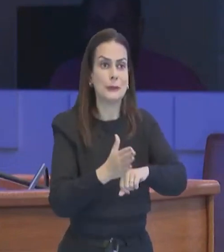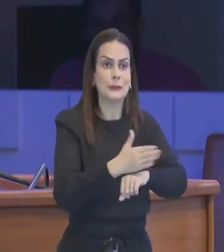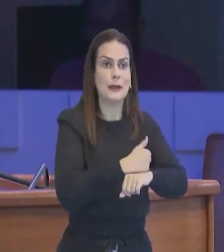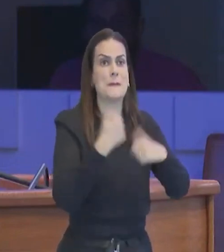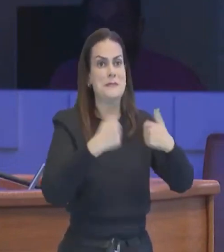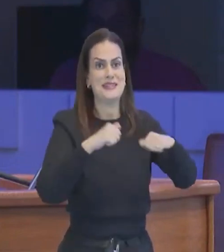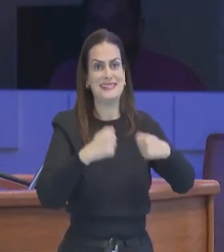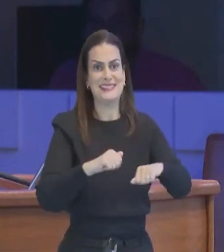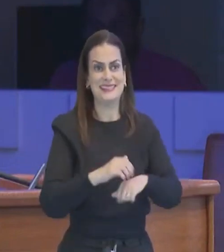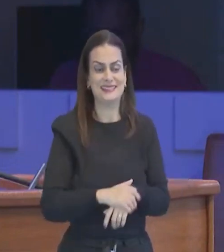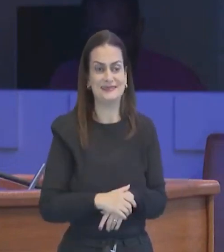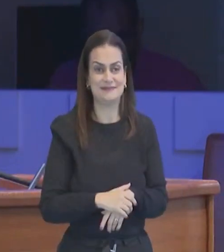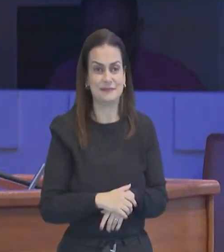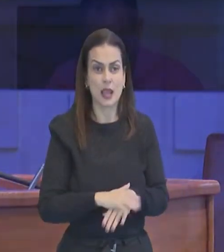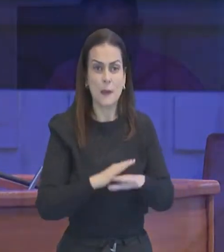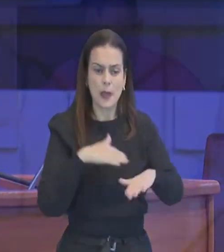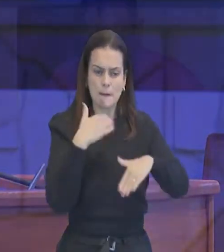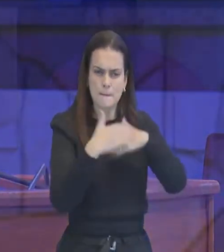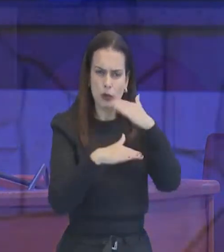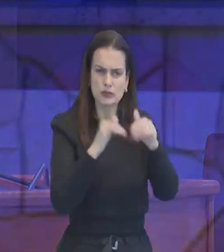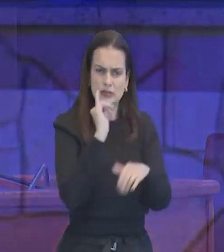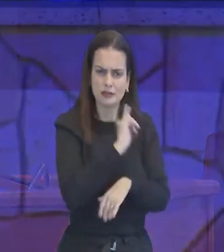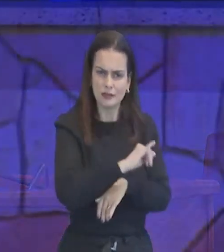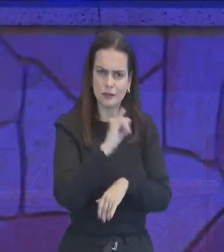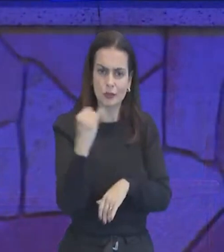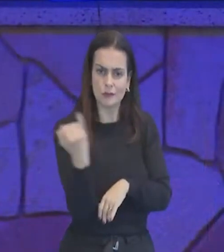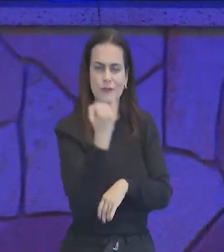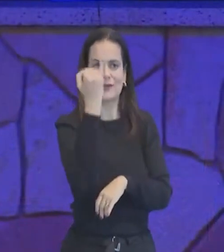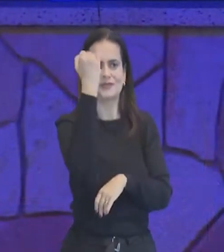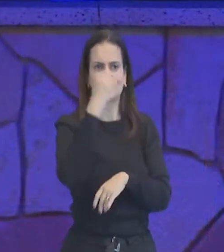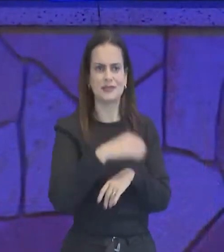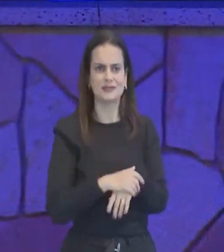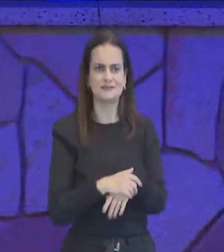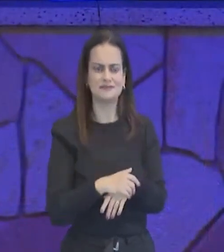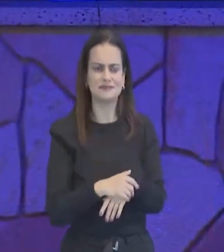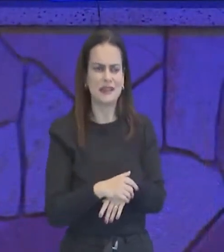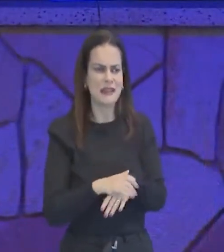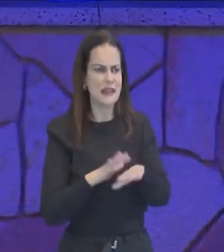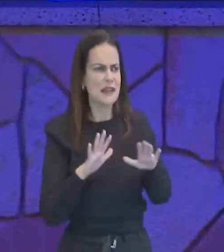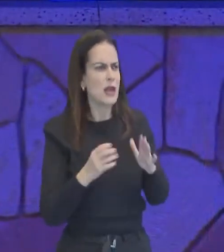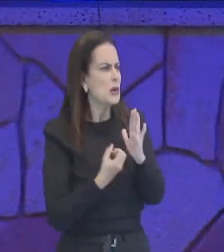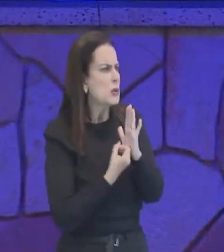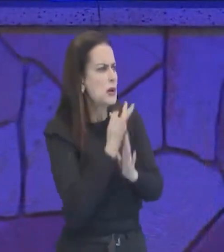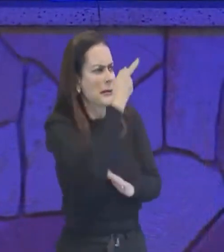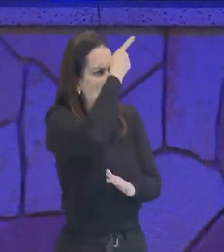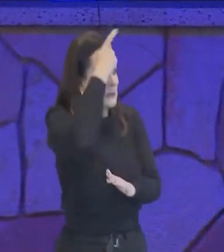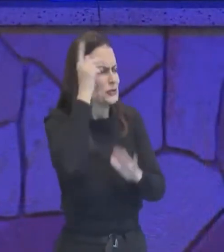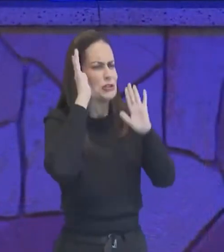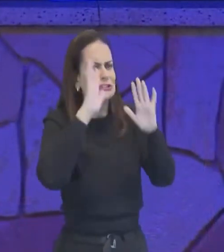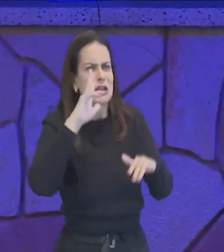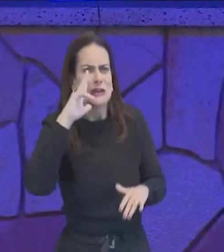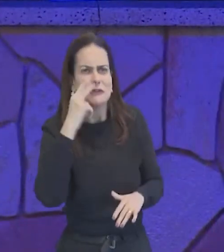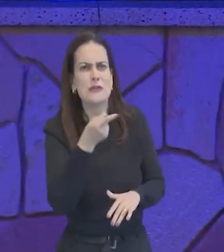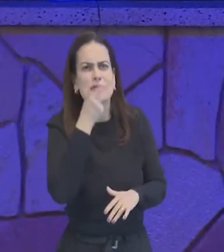mas como que é importante o processo da instrução? Ah, esse menino não vai dar em nada, ah irmãos, quantas pessoas já ouviram isso?